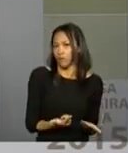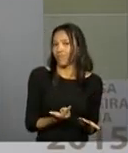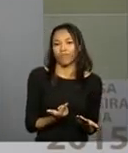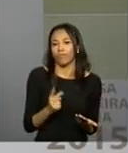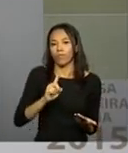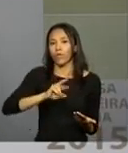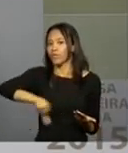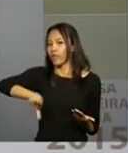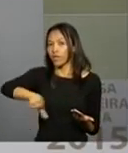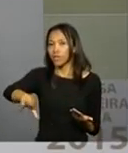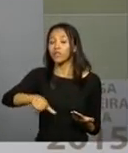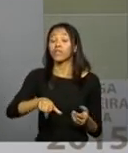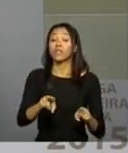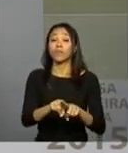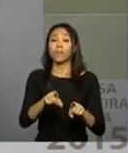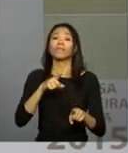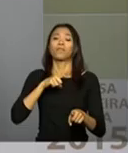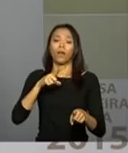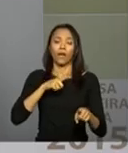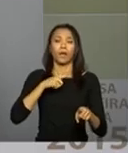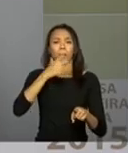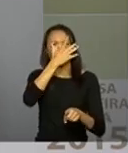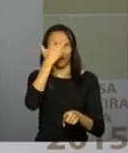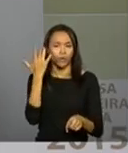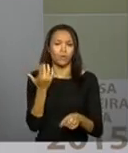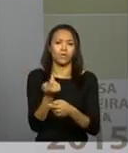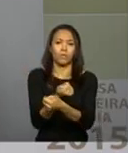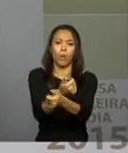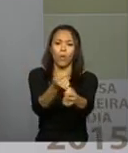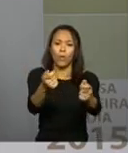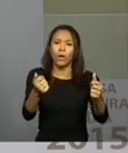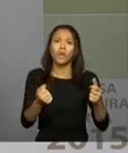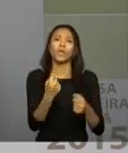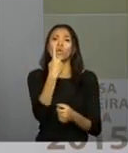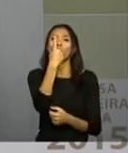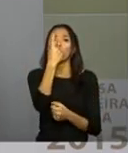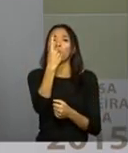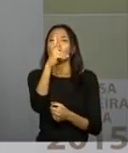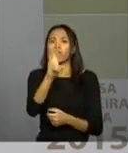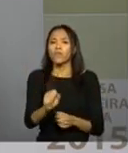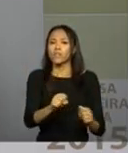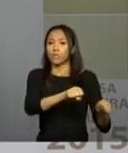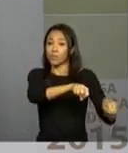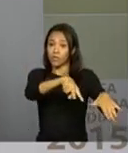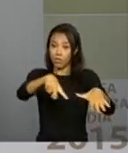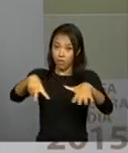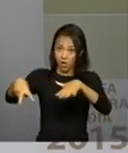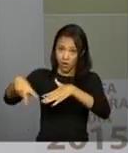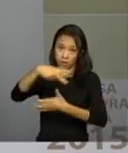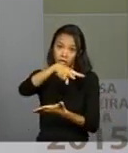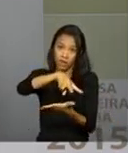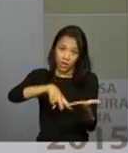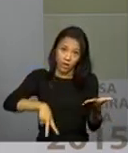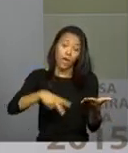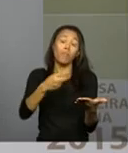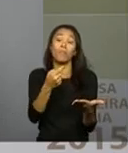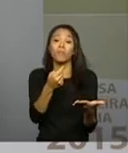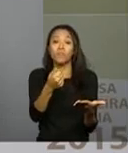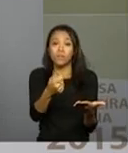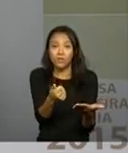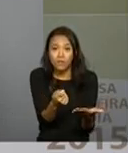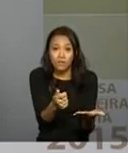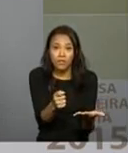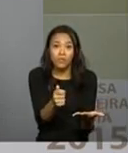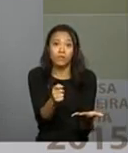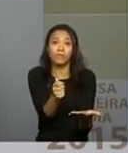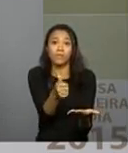ainda um índice relativamente baixo de pessoas que lêem jornal só uma vez por semana. O nível digital ainda é muito pequeno. Ou